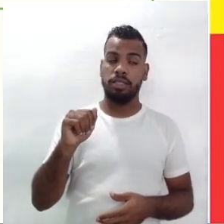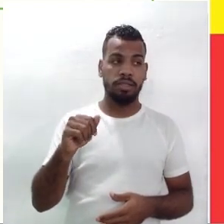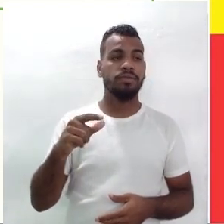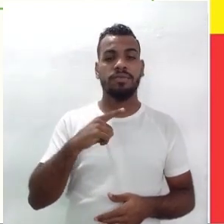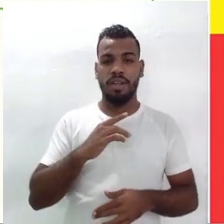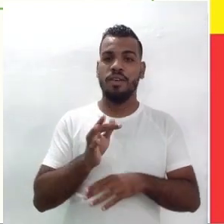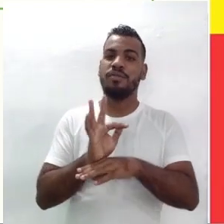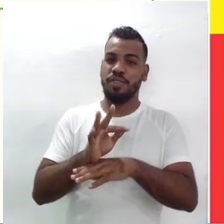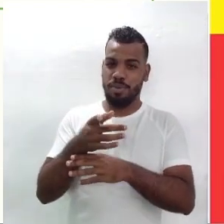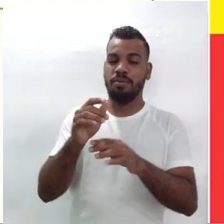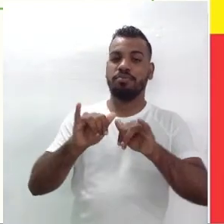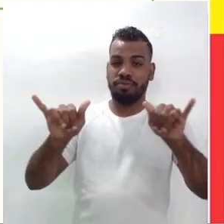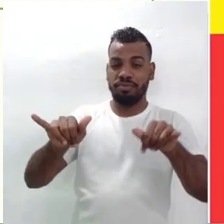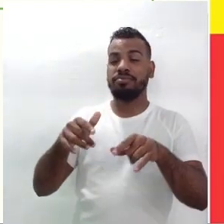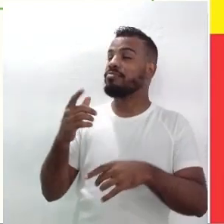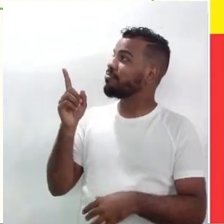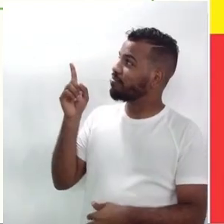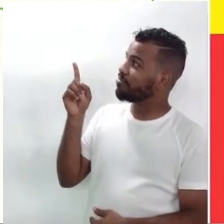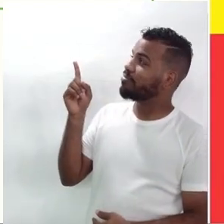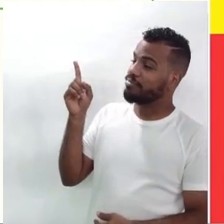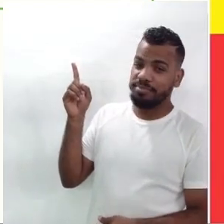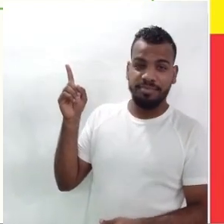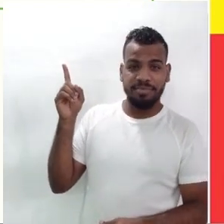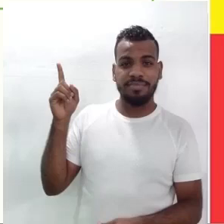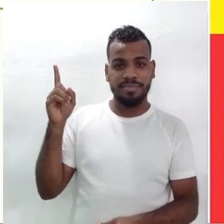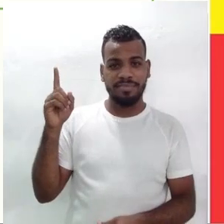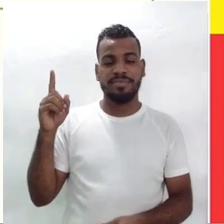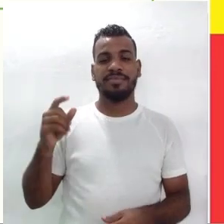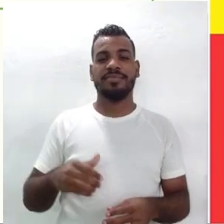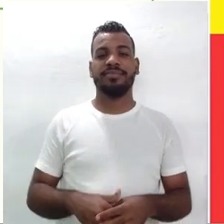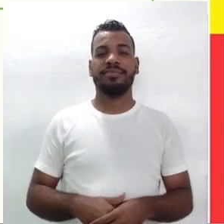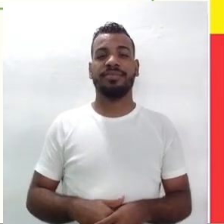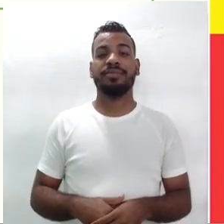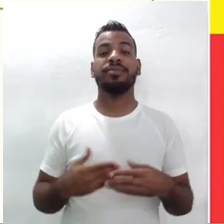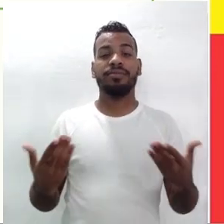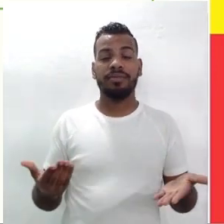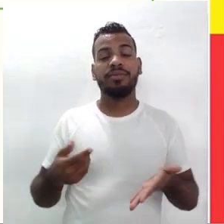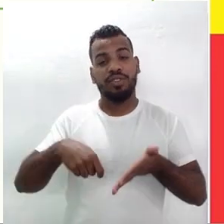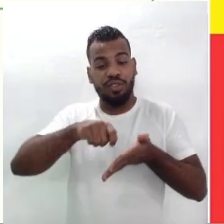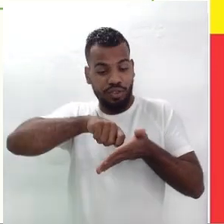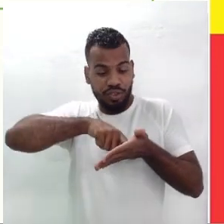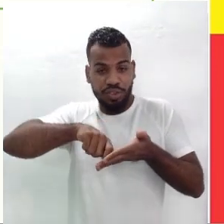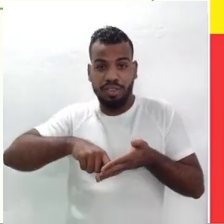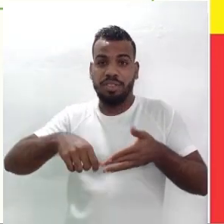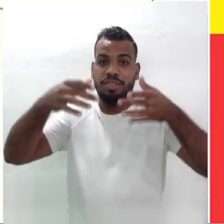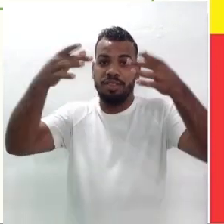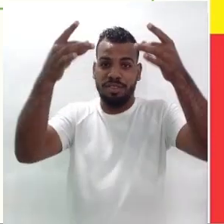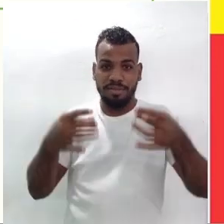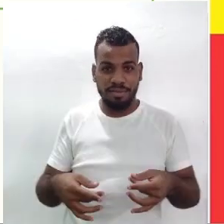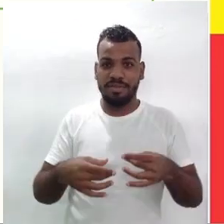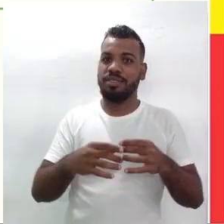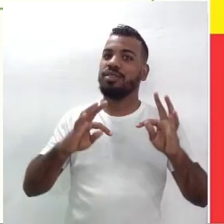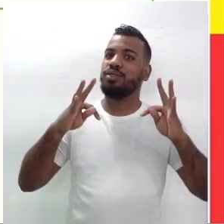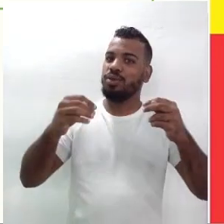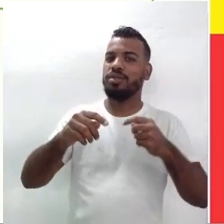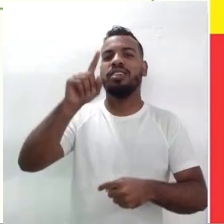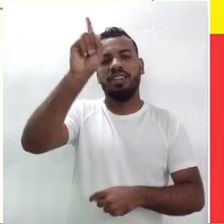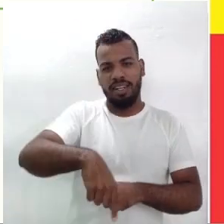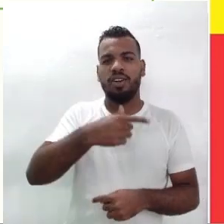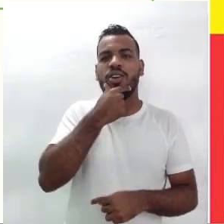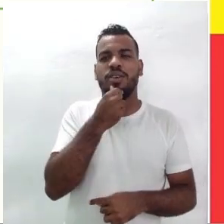filme, é dirigido pelo Puguel Arraes, e nós temos aqui, ele escreveu a peça O Alto da Compadecida.